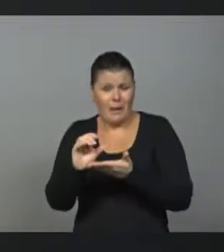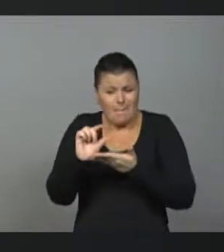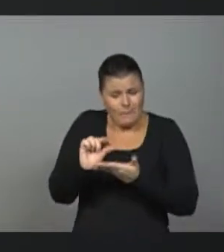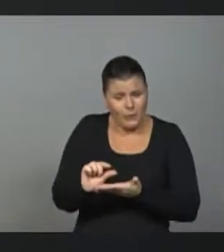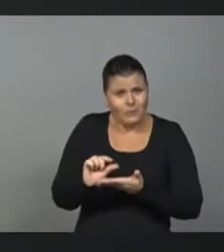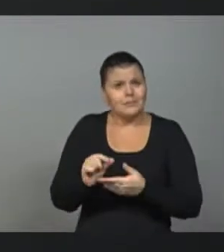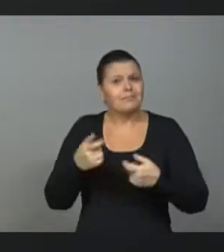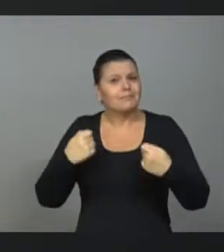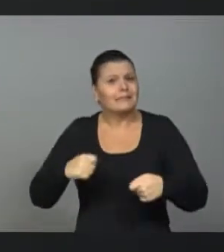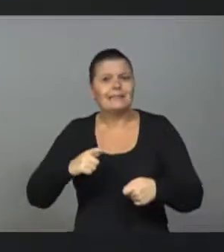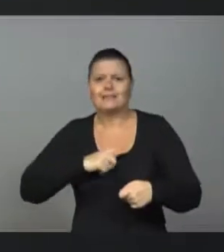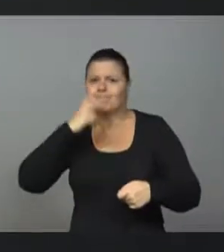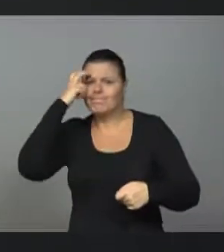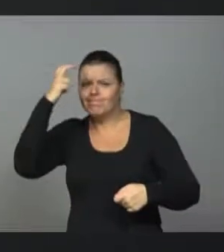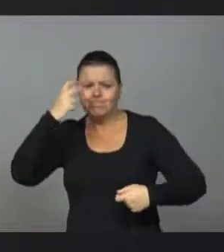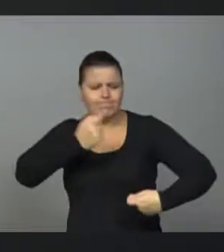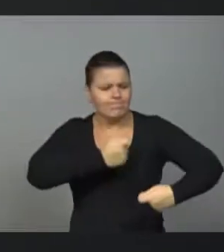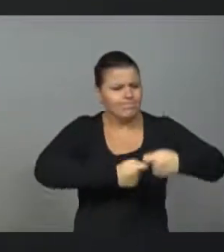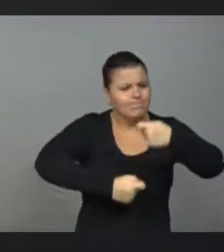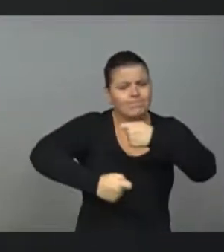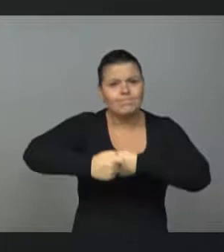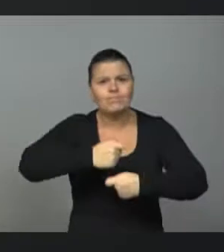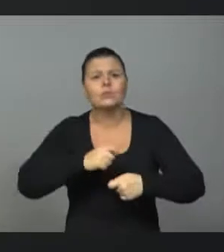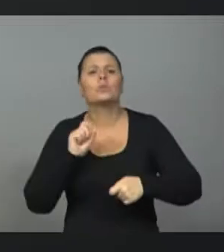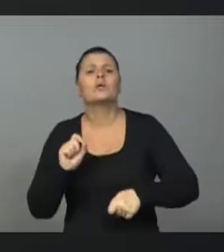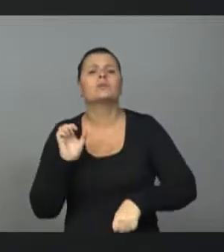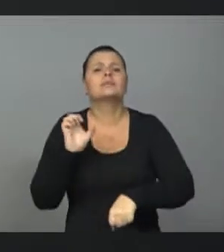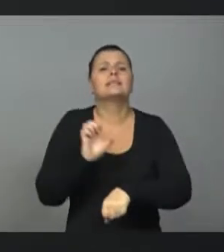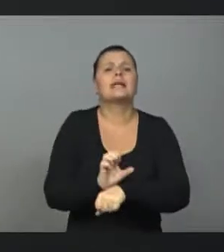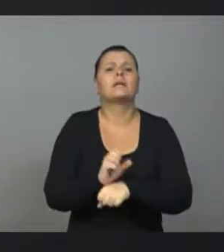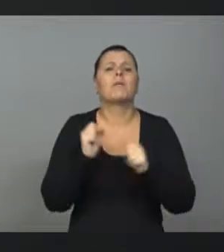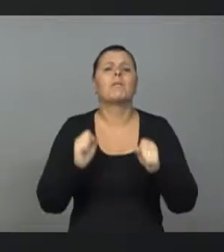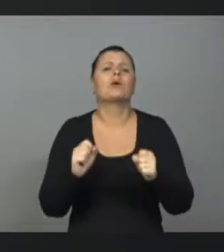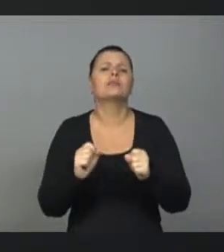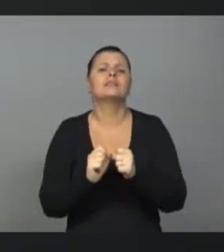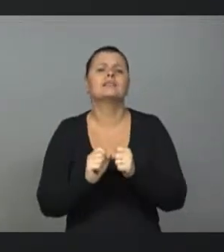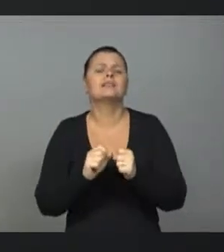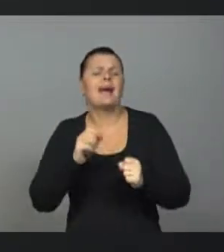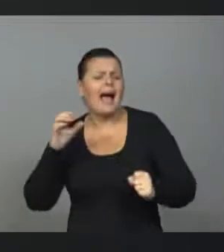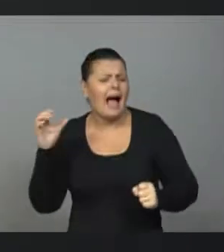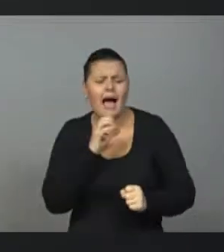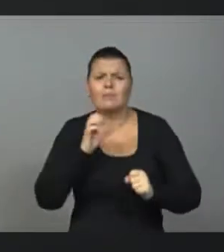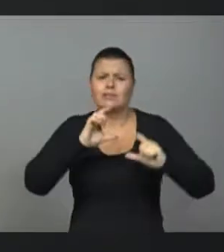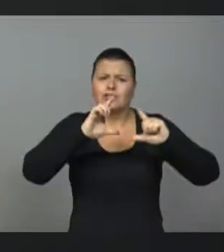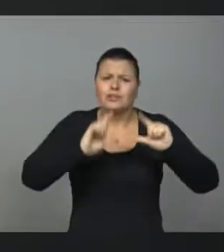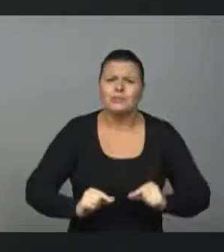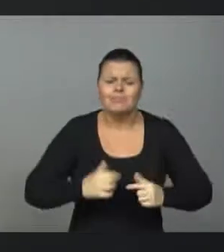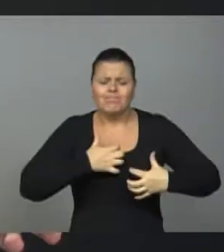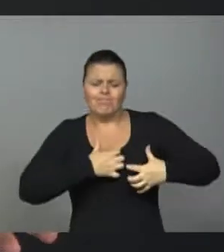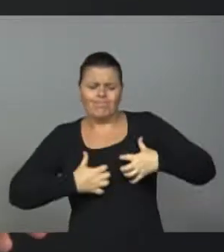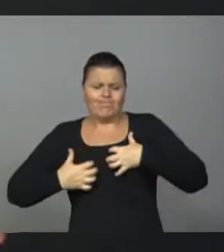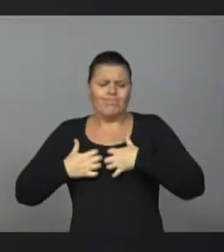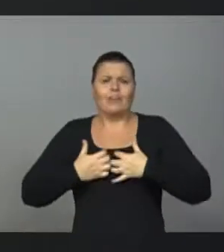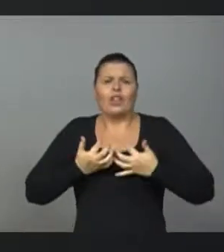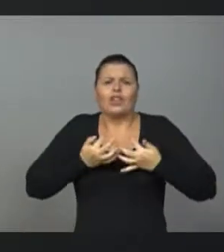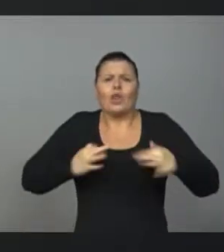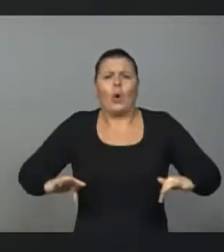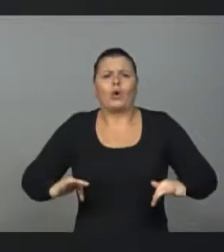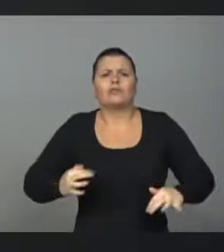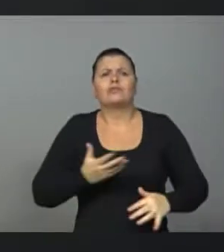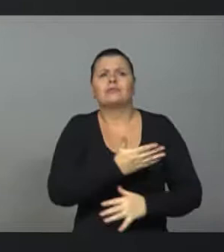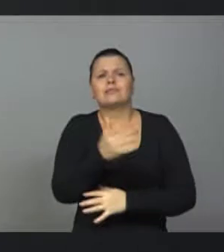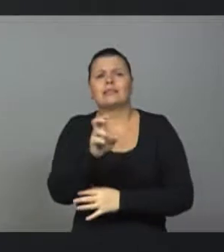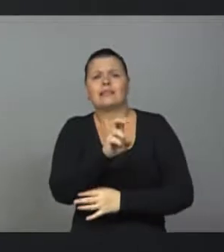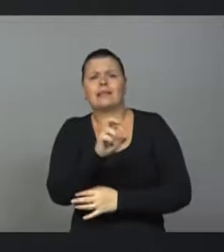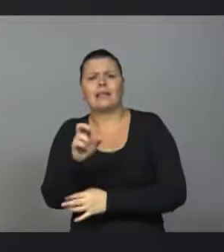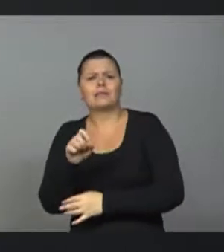inteligência e gestão. O que o Estado pode fazer imediatamente para reduzir o drama, a dor desse mais de meio milhão de gaúchos que esperam em